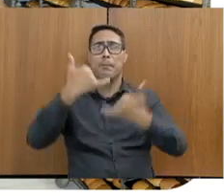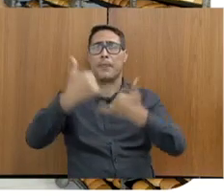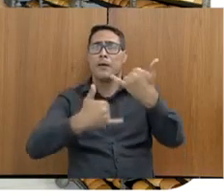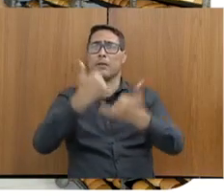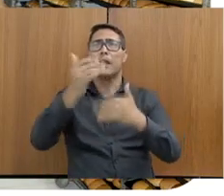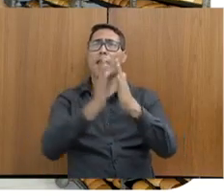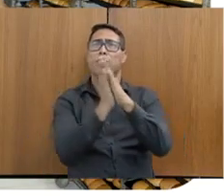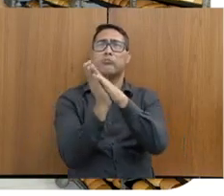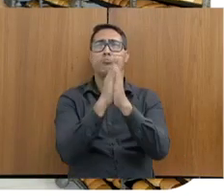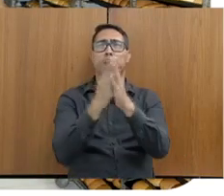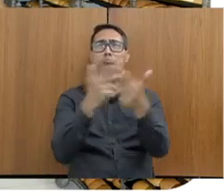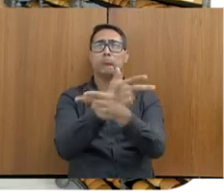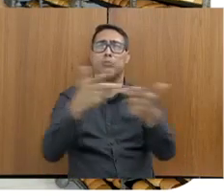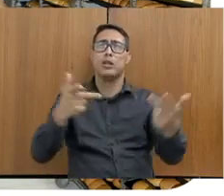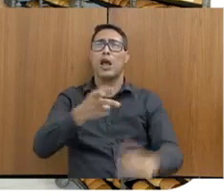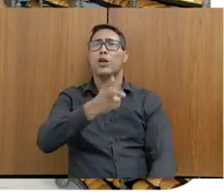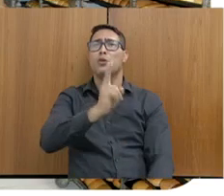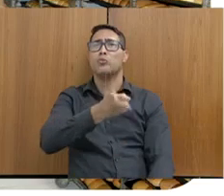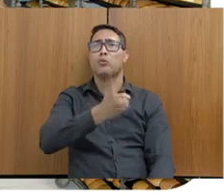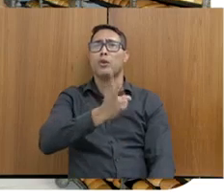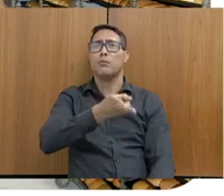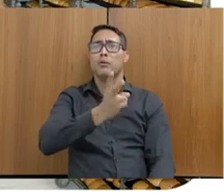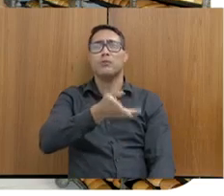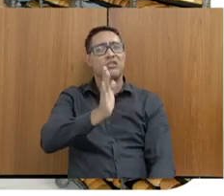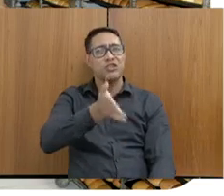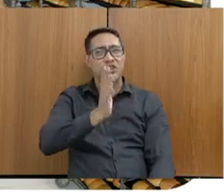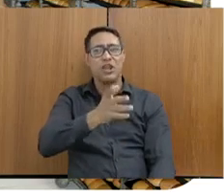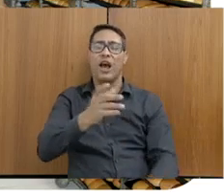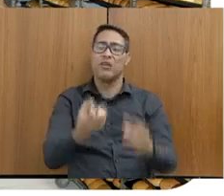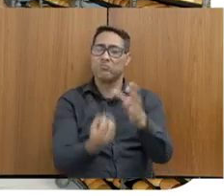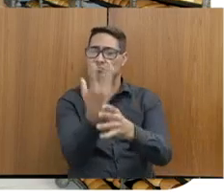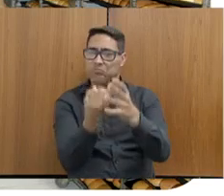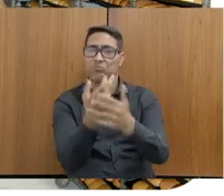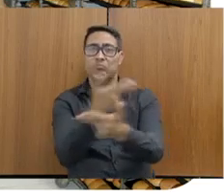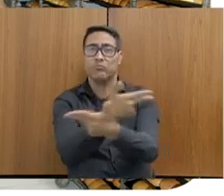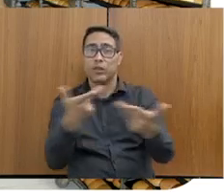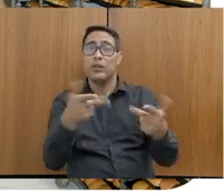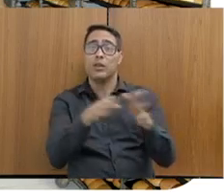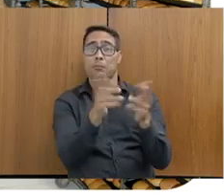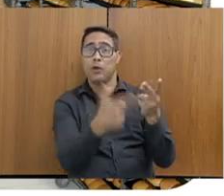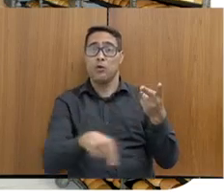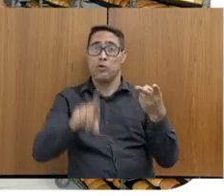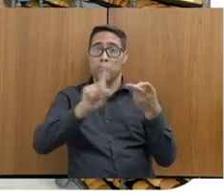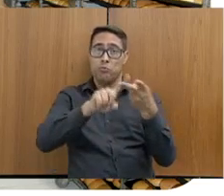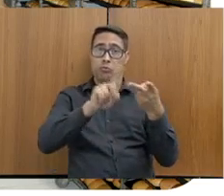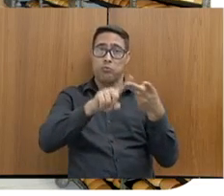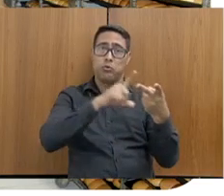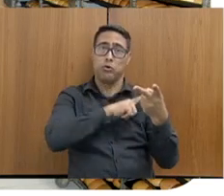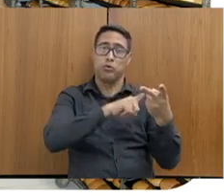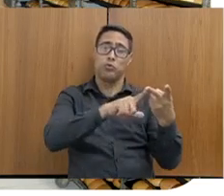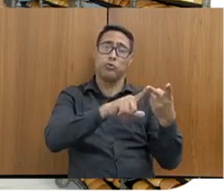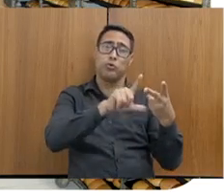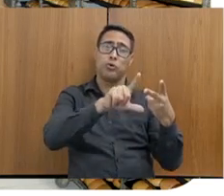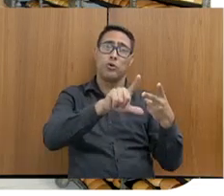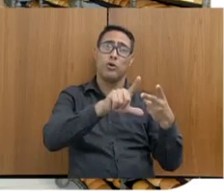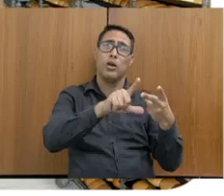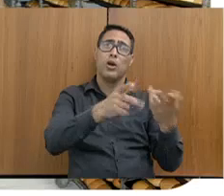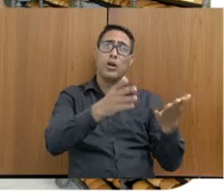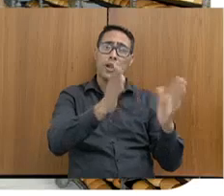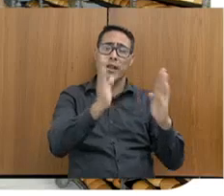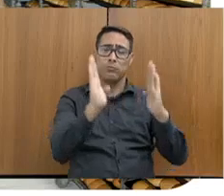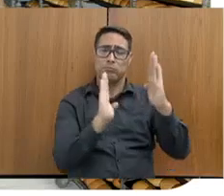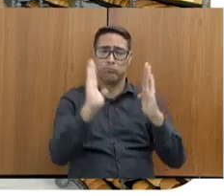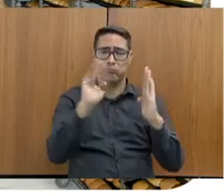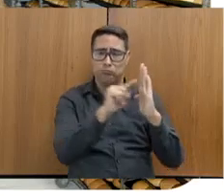2.000, só nesse semestre. Outro projeto também, Cultivando a Liberdade, só nesse semestre, que é a prestação de contas de respeito só nesse semestre,